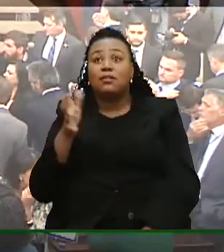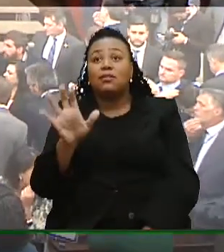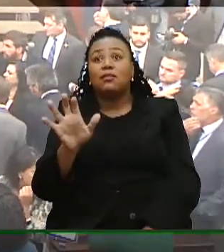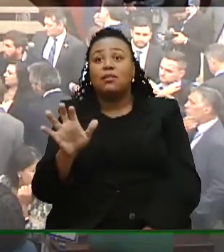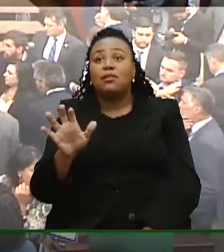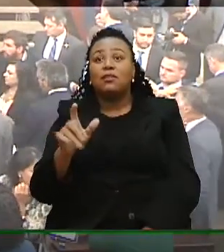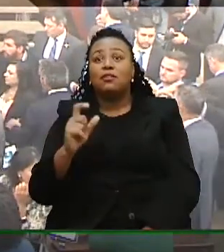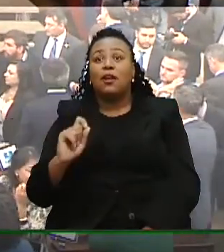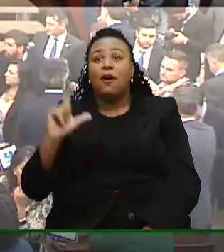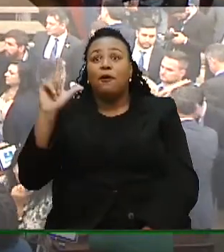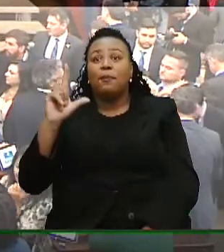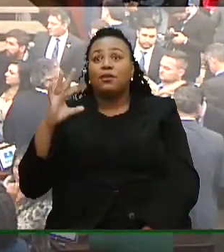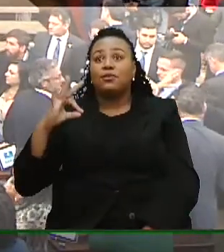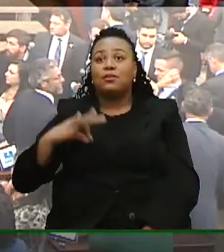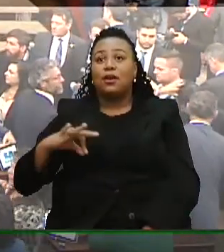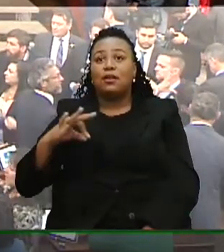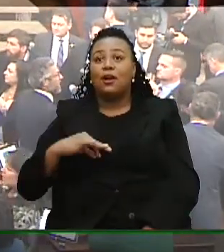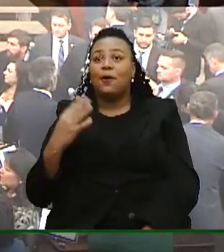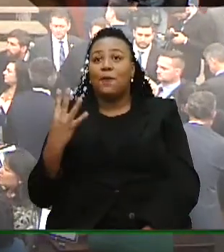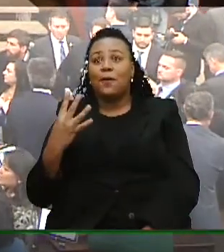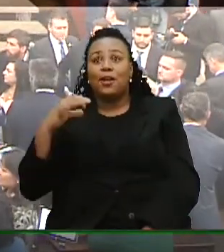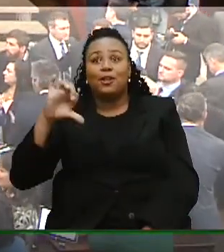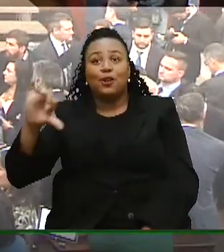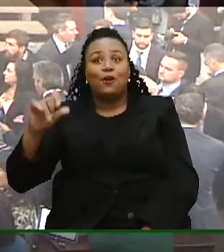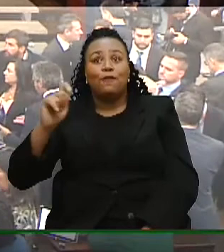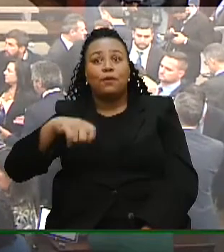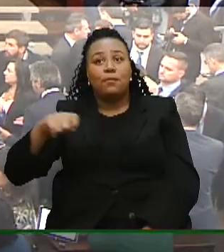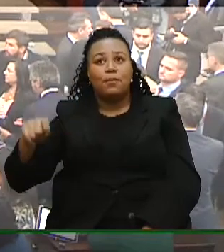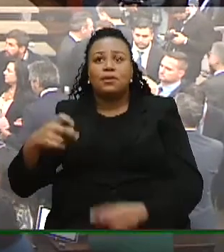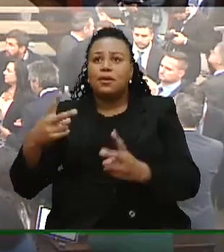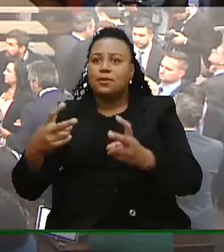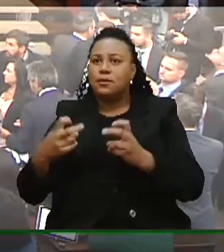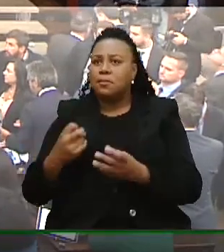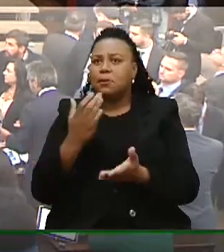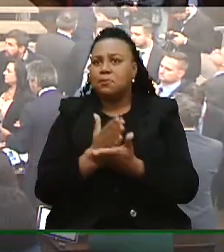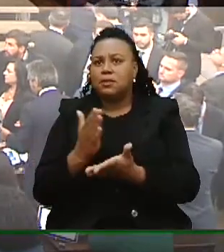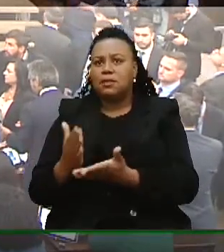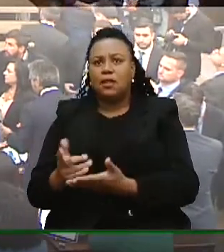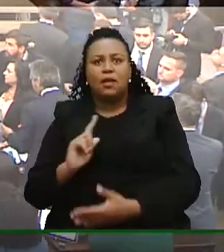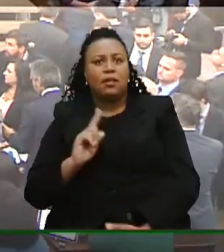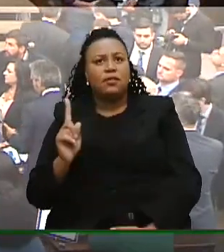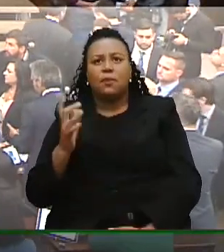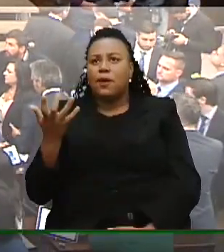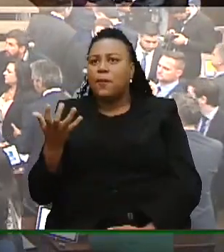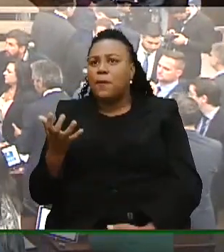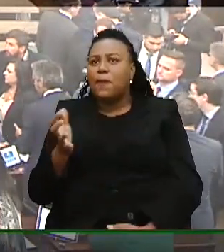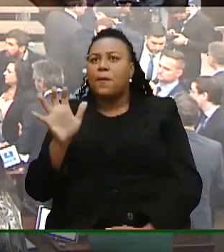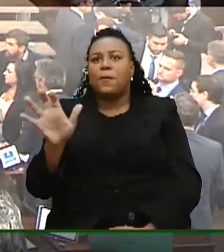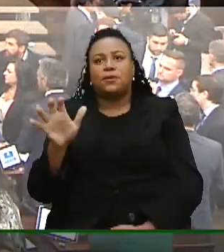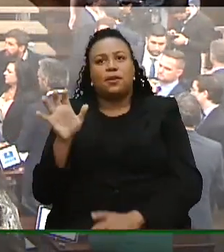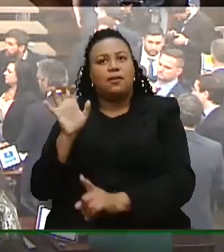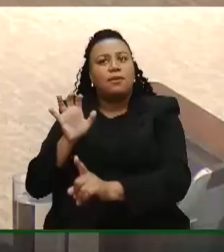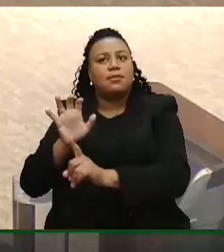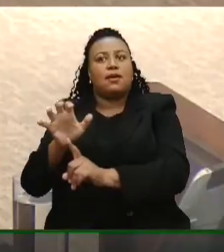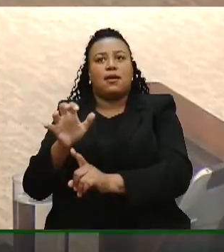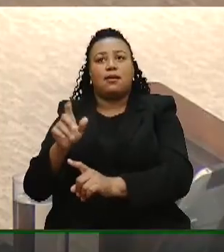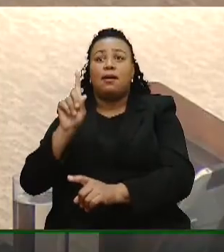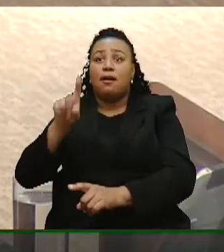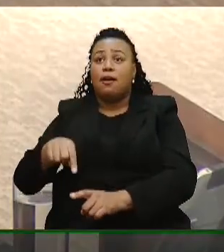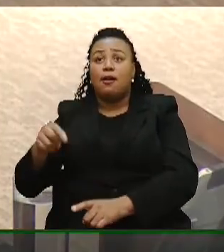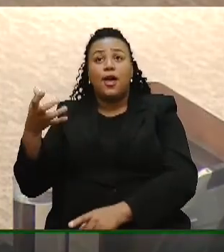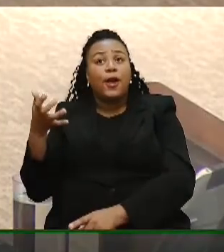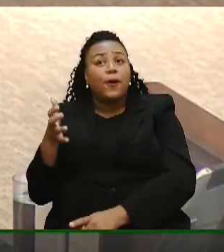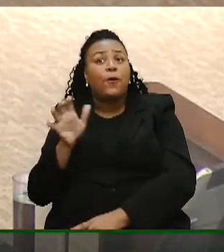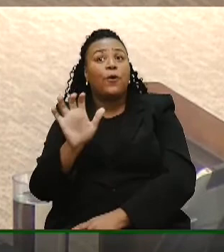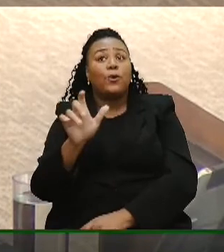sem aumento. Há 49 meses recebendo parcelado, não é só contra esse o ataque. É contra